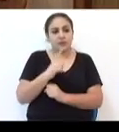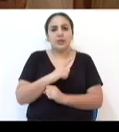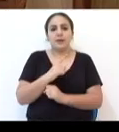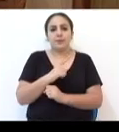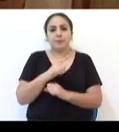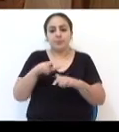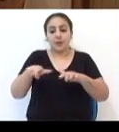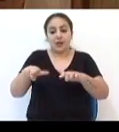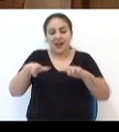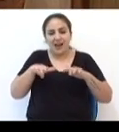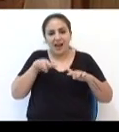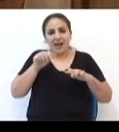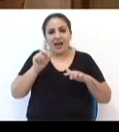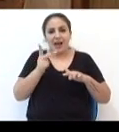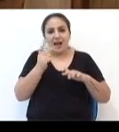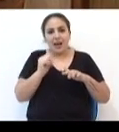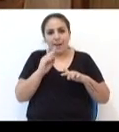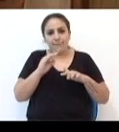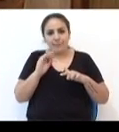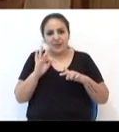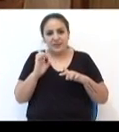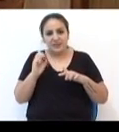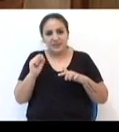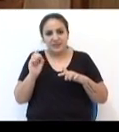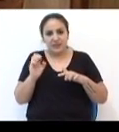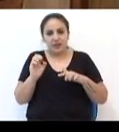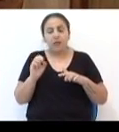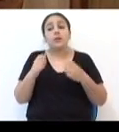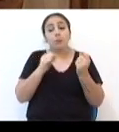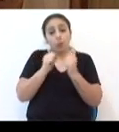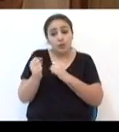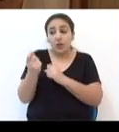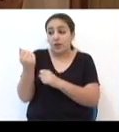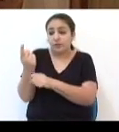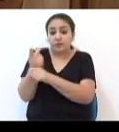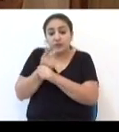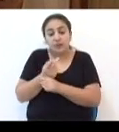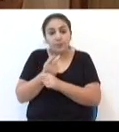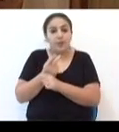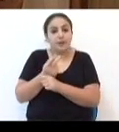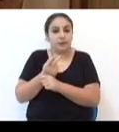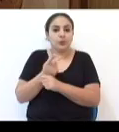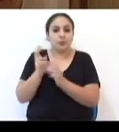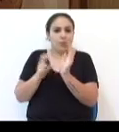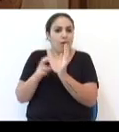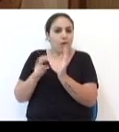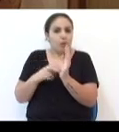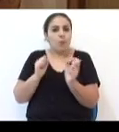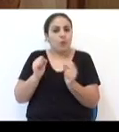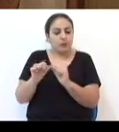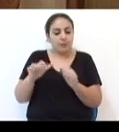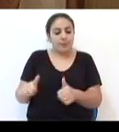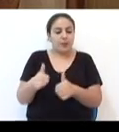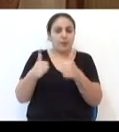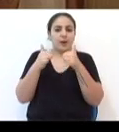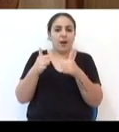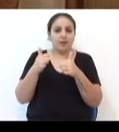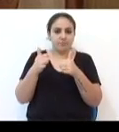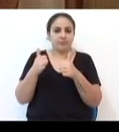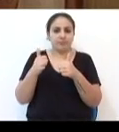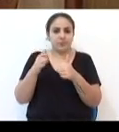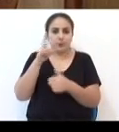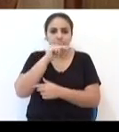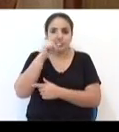o seu tio definitivo, ter o abitse de vez e poder buscar um financiamento, a maioria da sua casa. Então, a ideia é melhorar também a arrecadação do